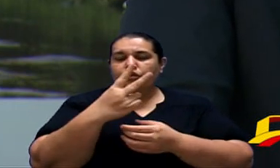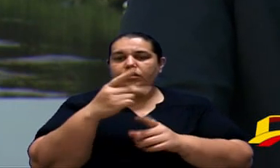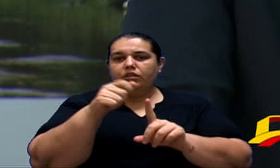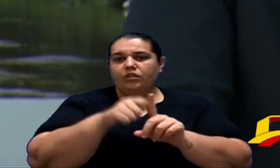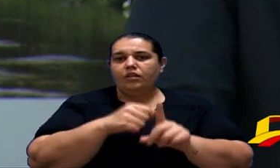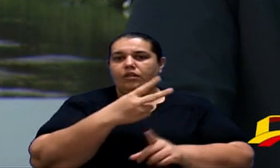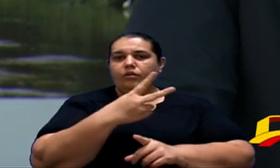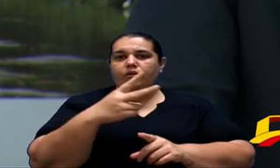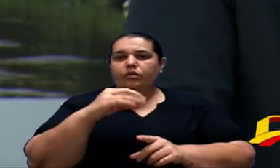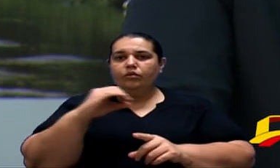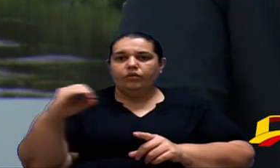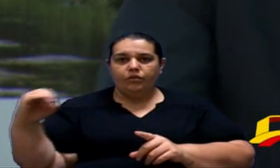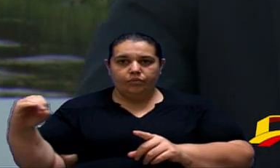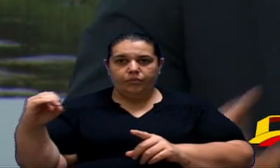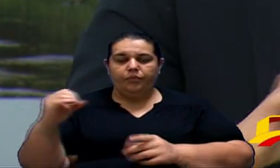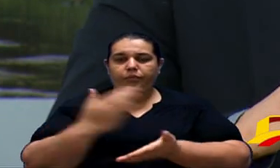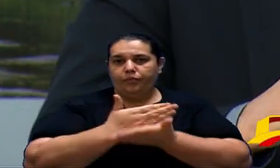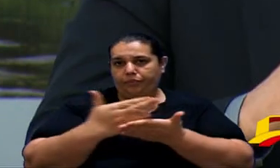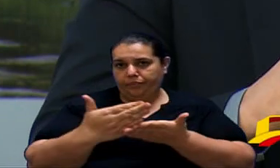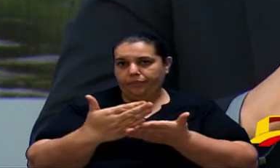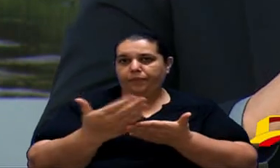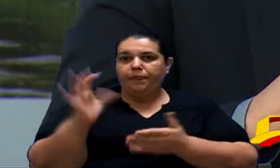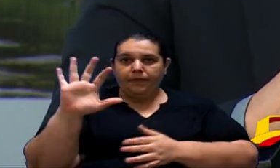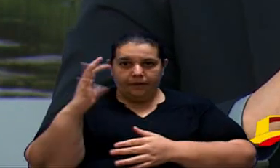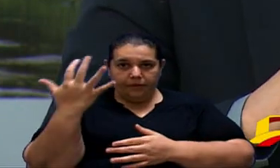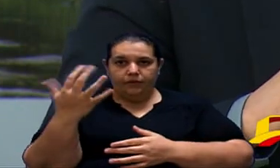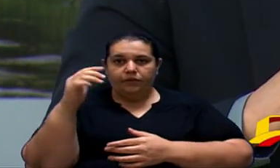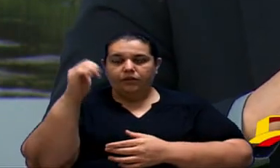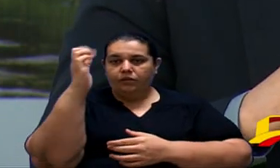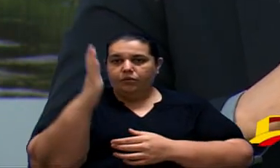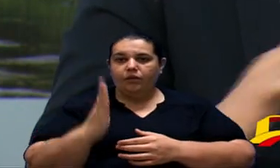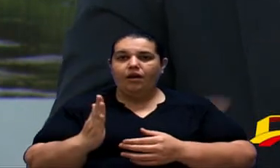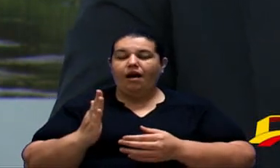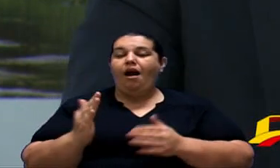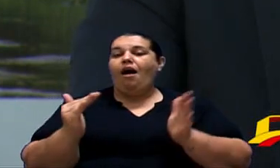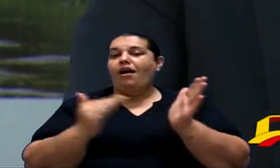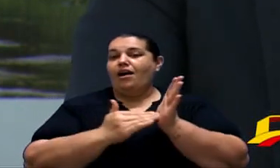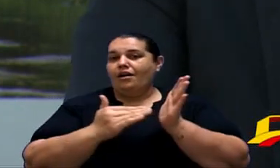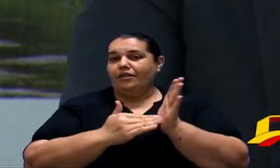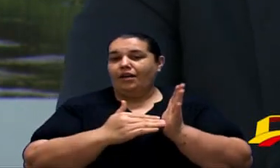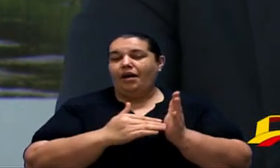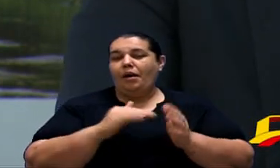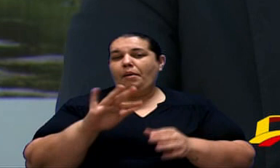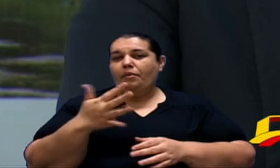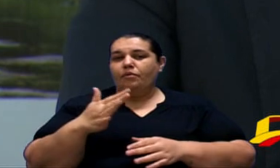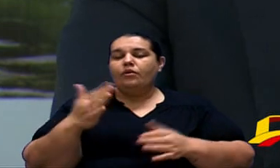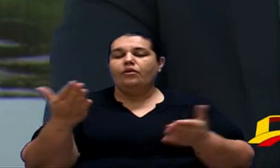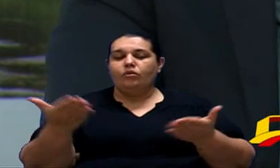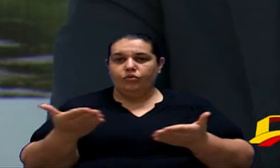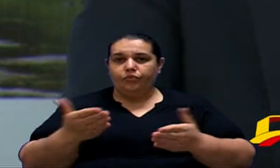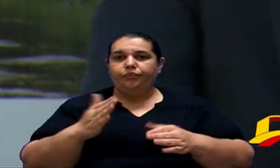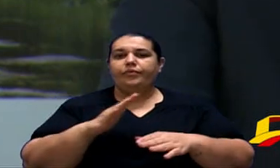ou seja, a referida lei está em vigor há mais de 20 anos.